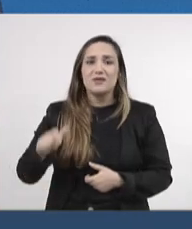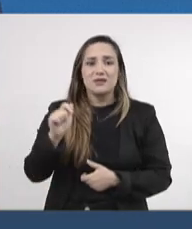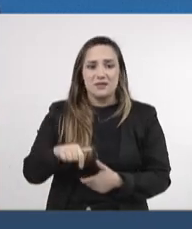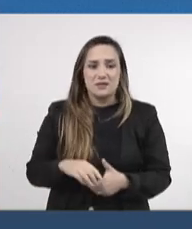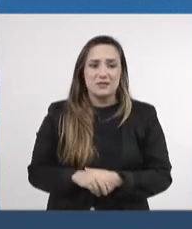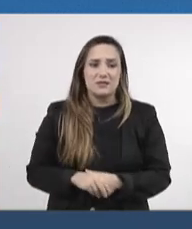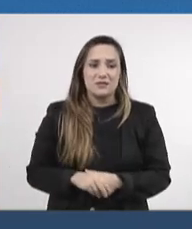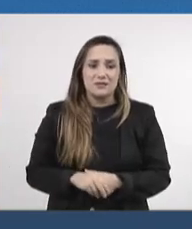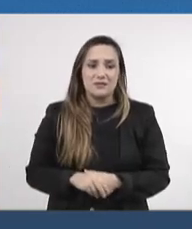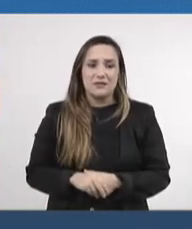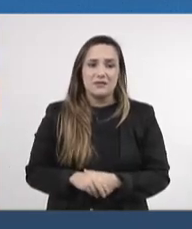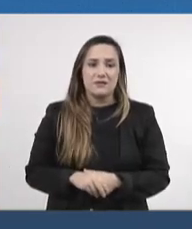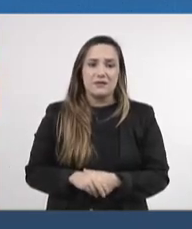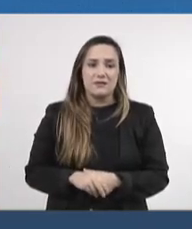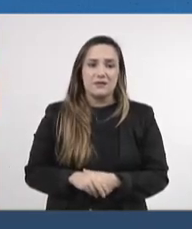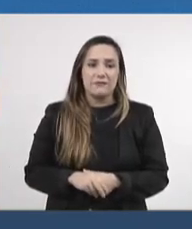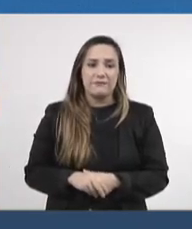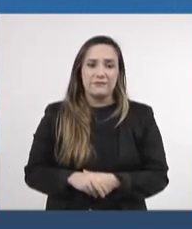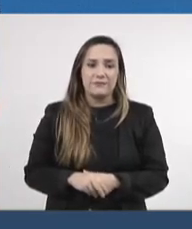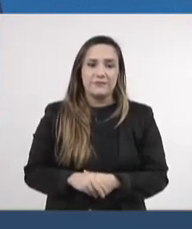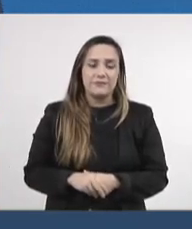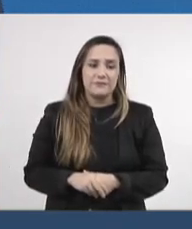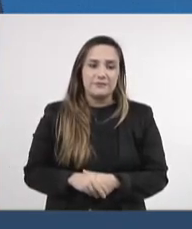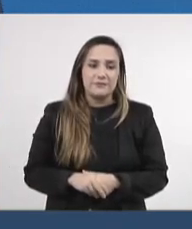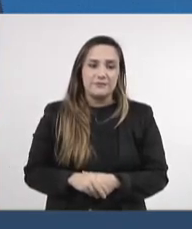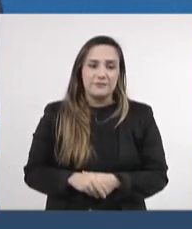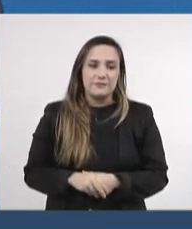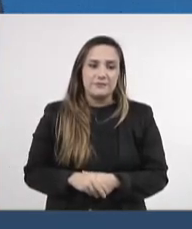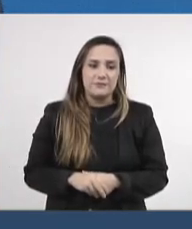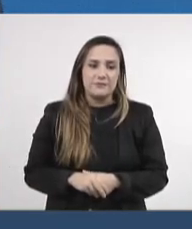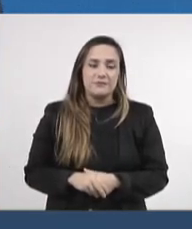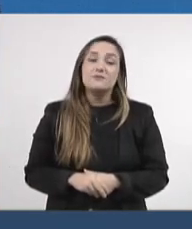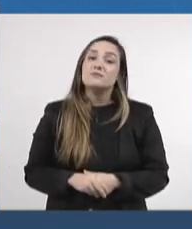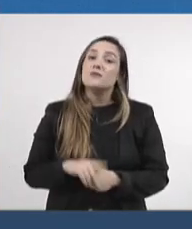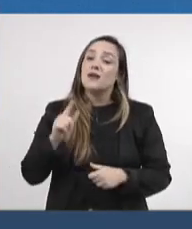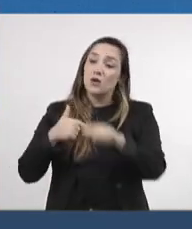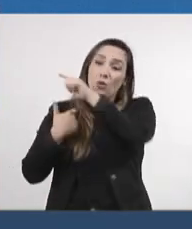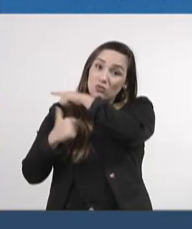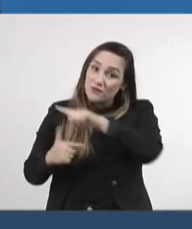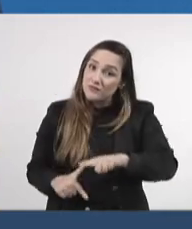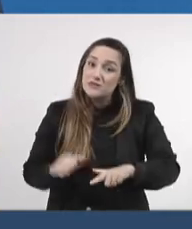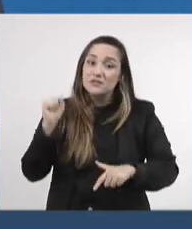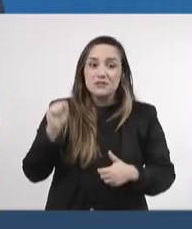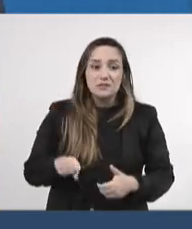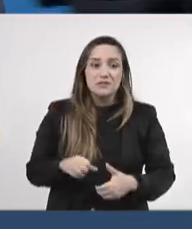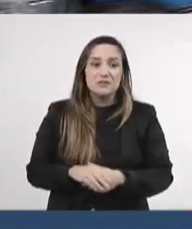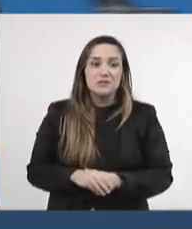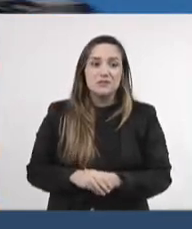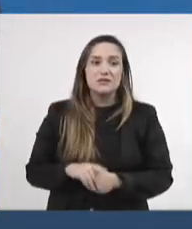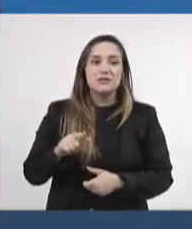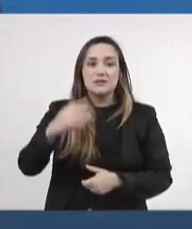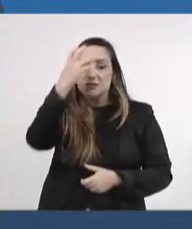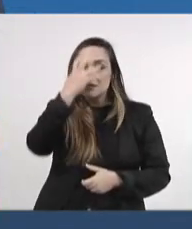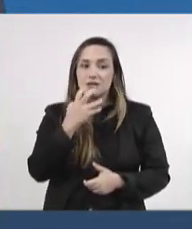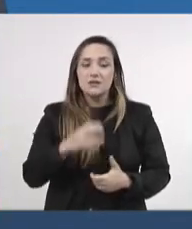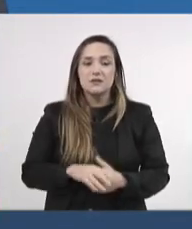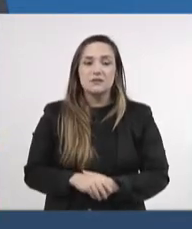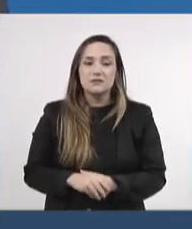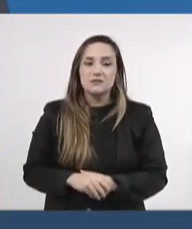que é uma pessoa conservadora, uma pessoa séria,